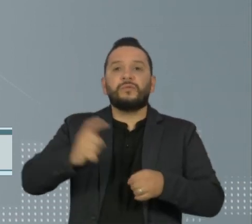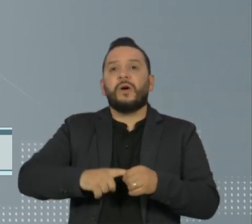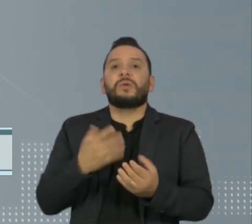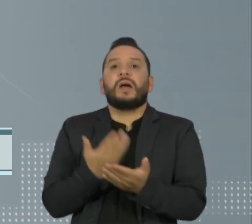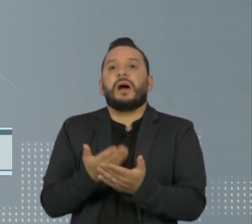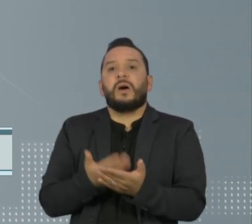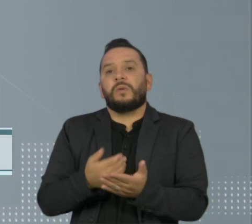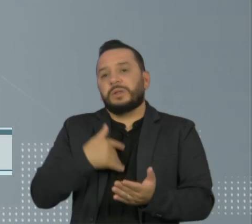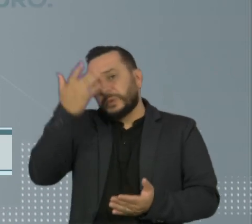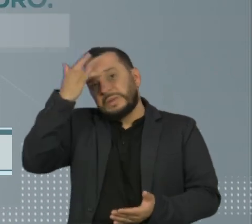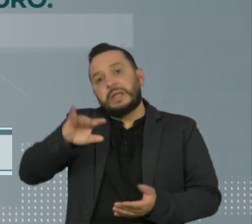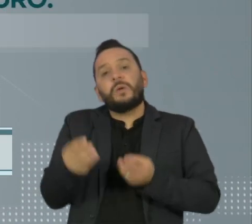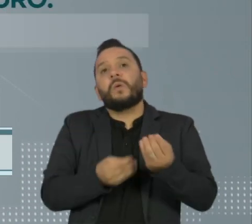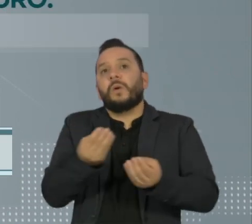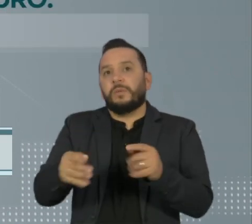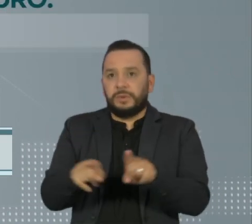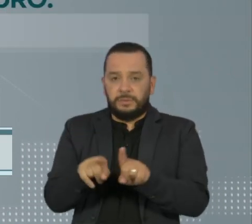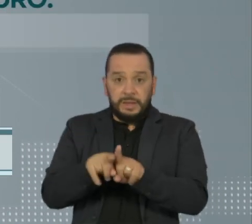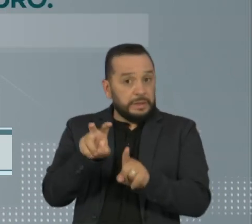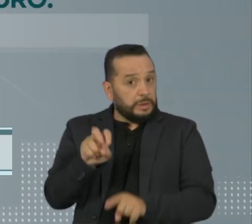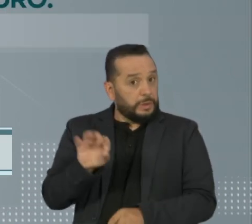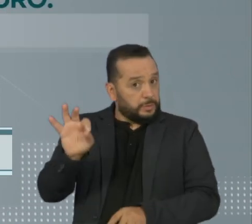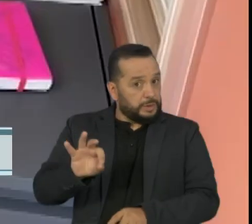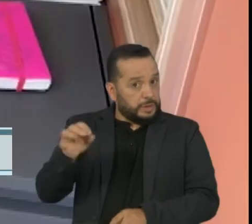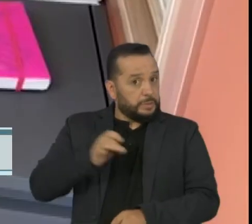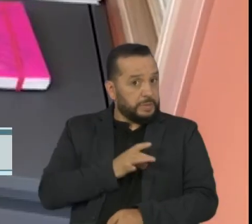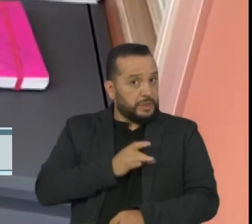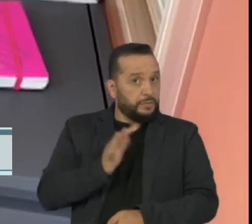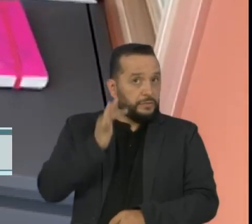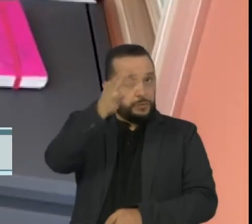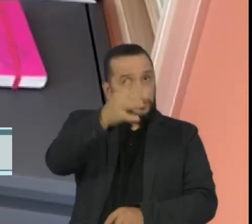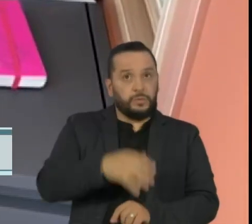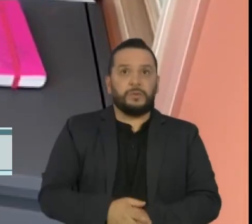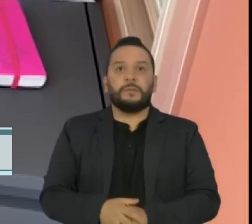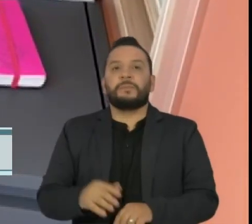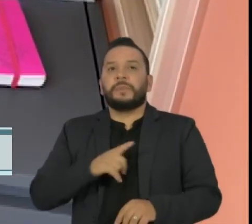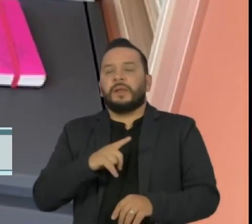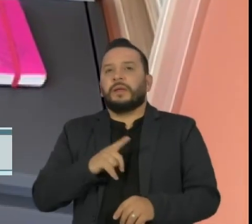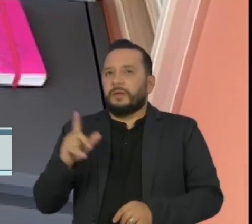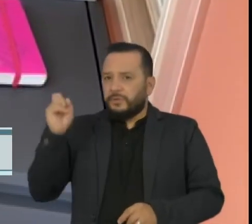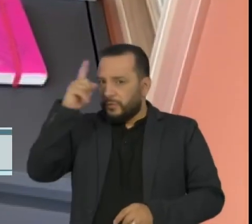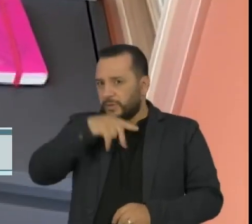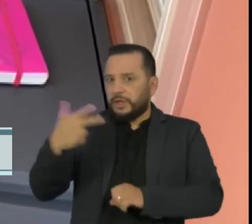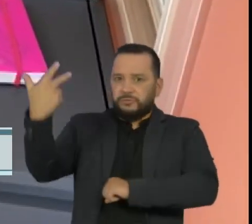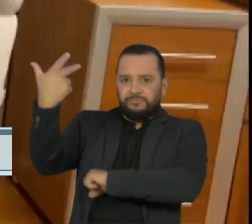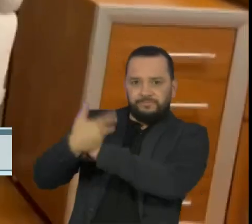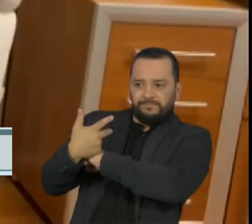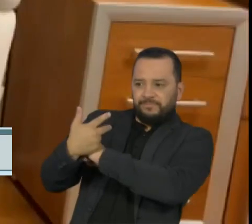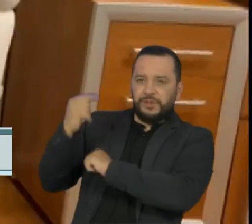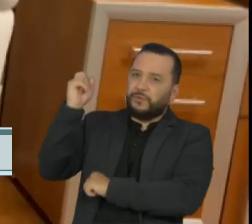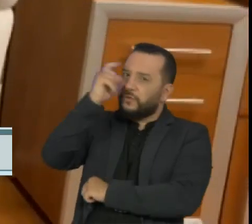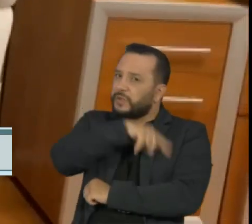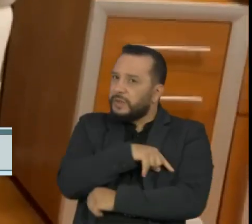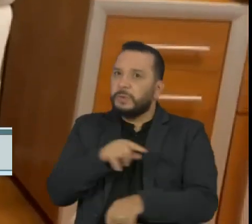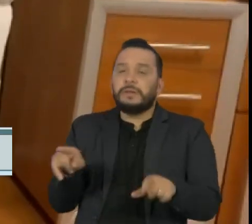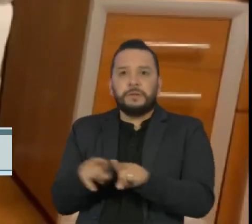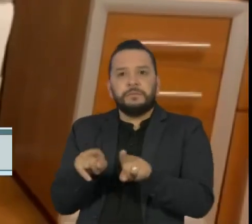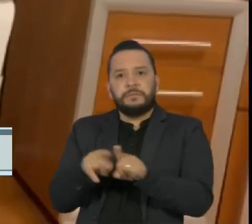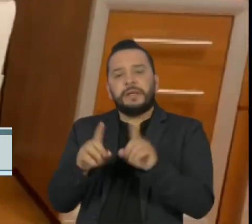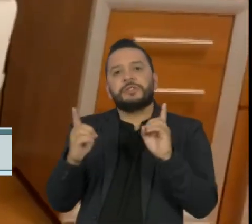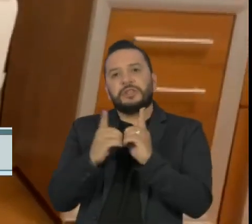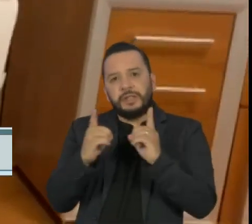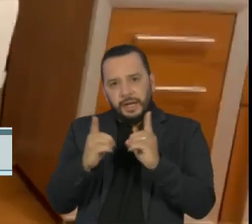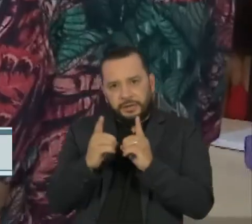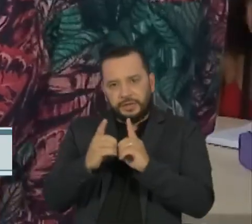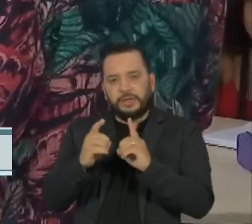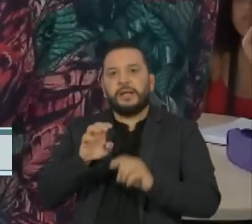normalidade. E metade diz ter medo do futuro. Além da dificuldade para gravar vídeos, os professores também afirmam que a didática no